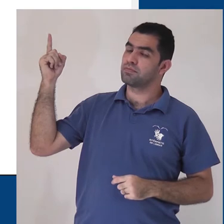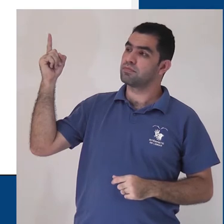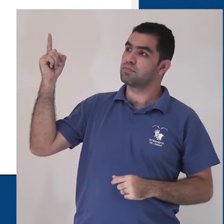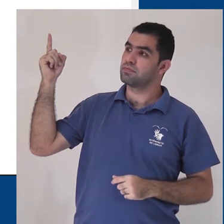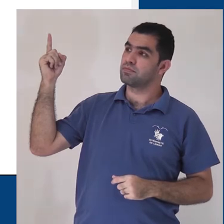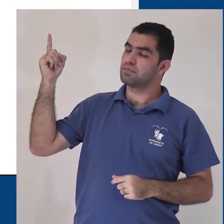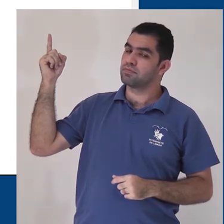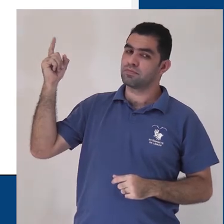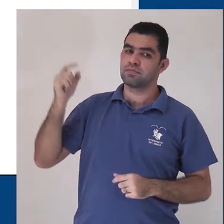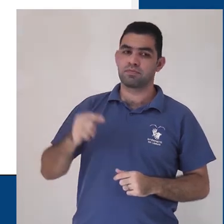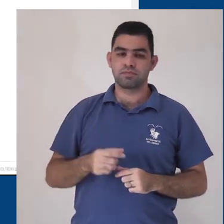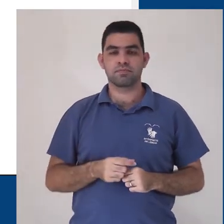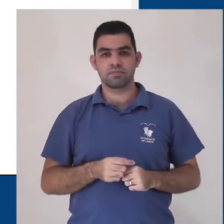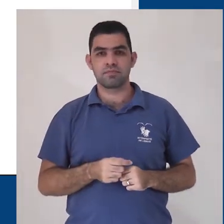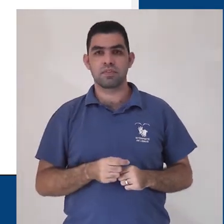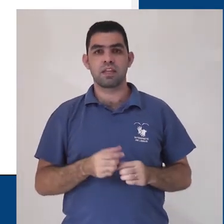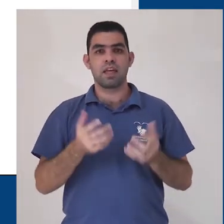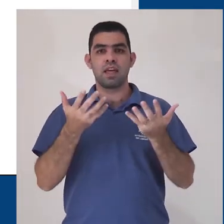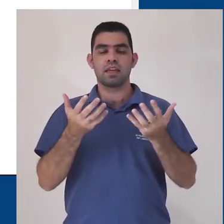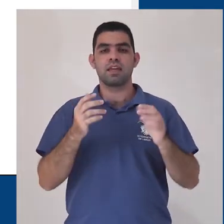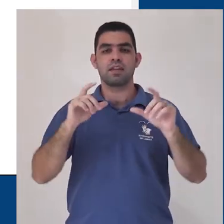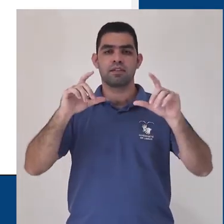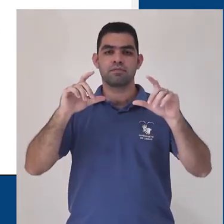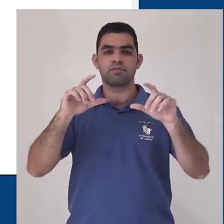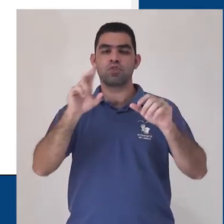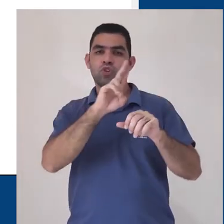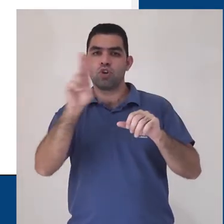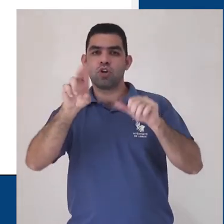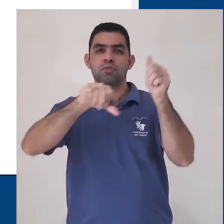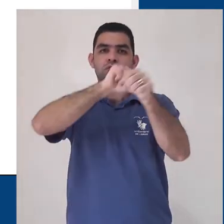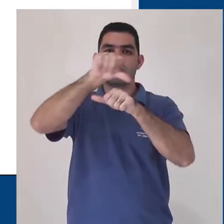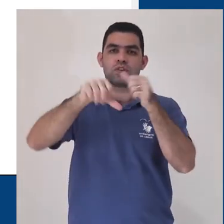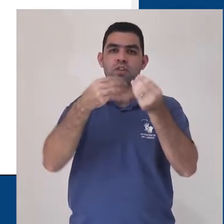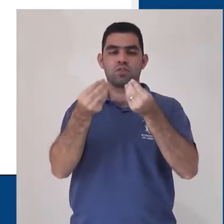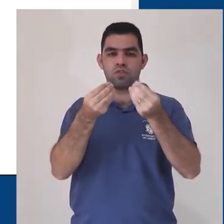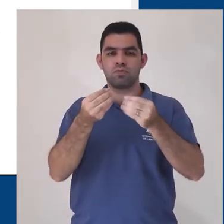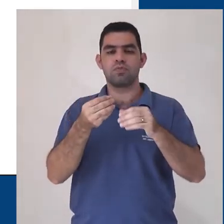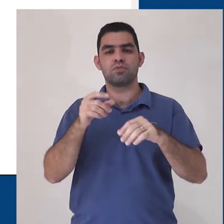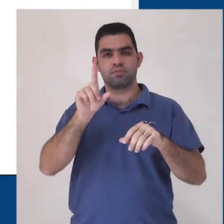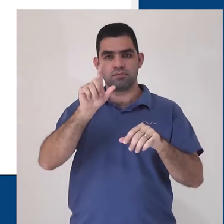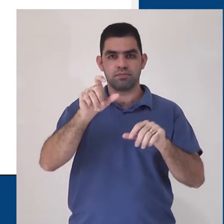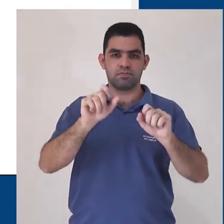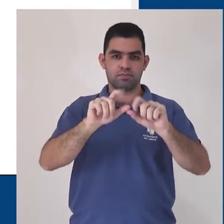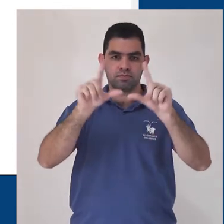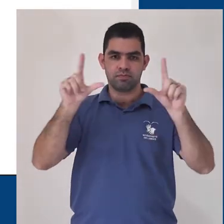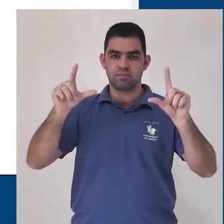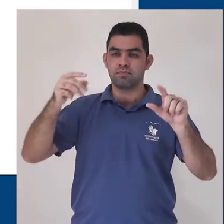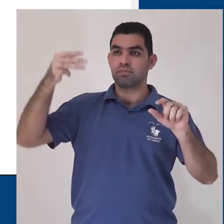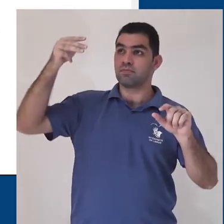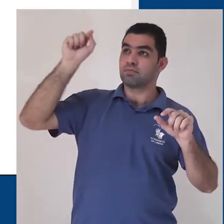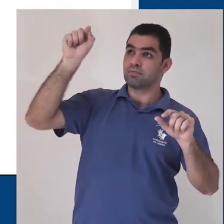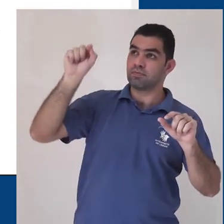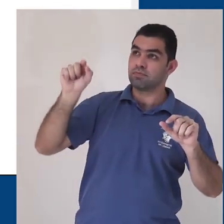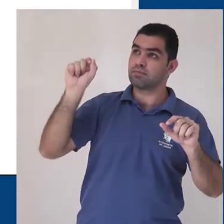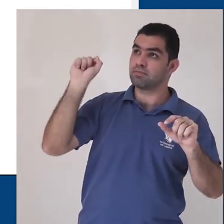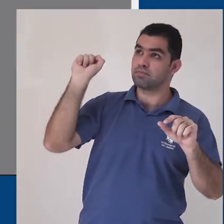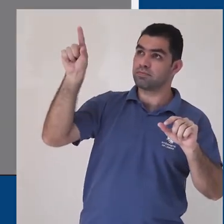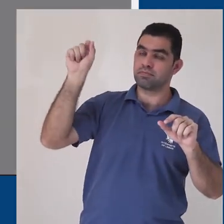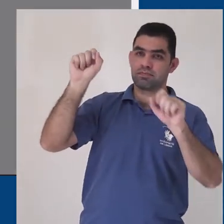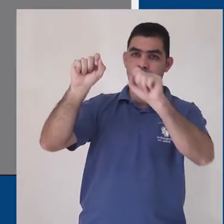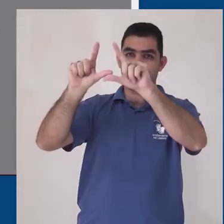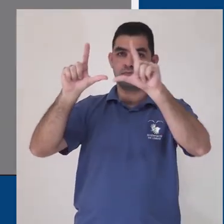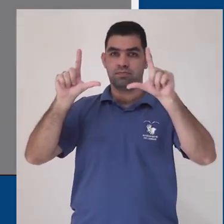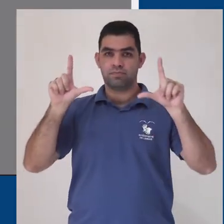selecionar estava anteriormente. Caso queira renomear ou excluir uma seção, acesse ela e clique no menu de três